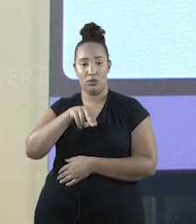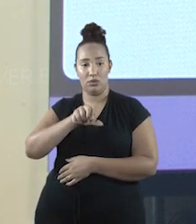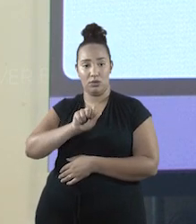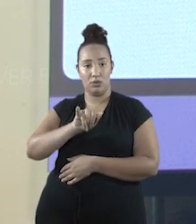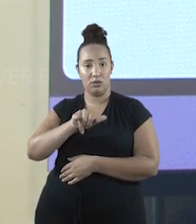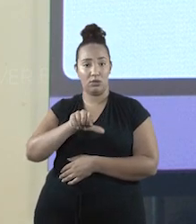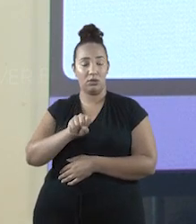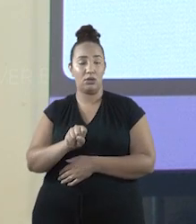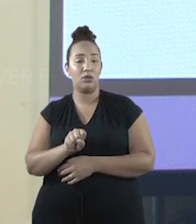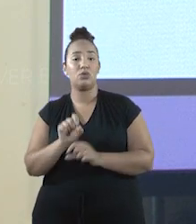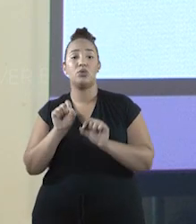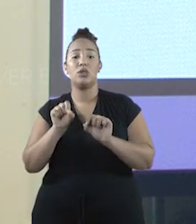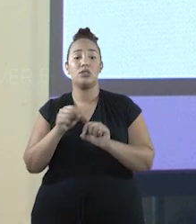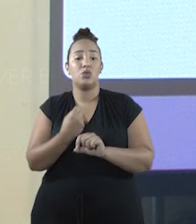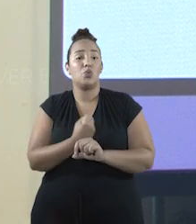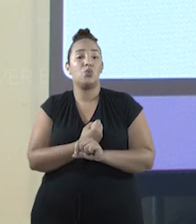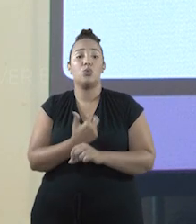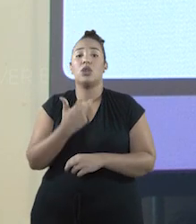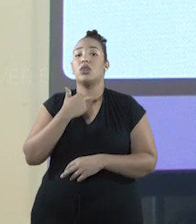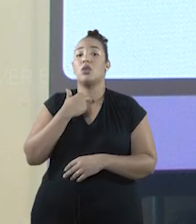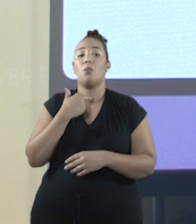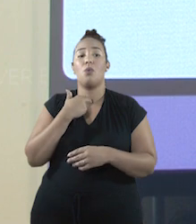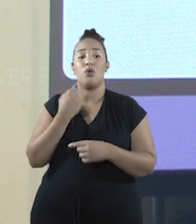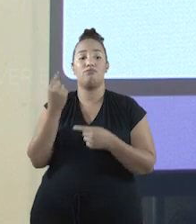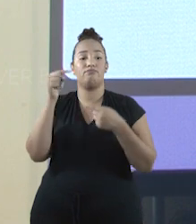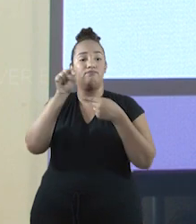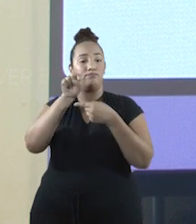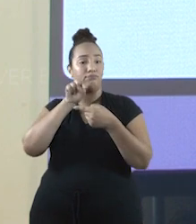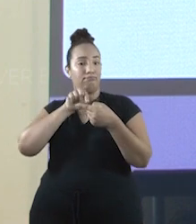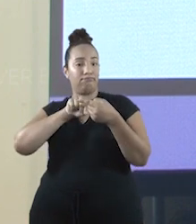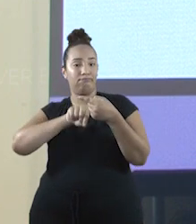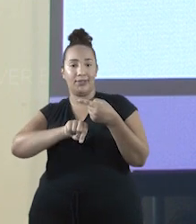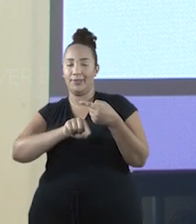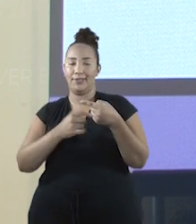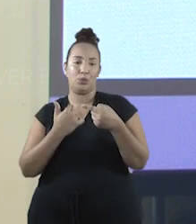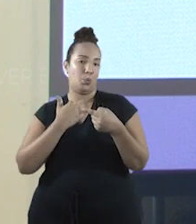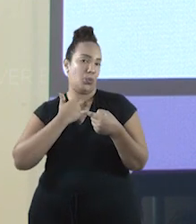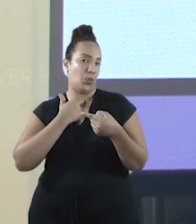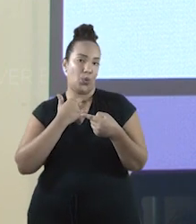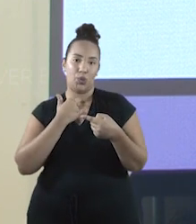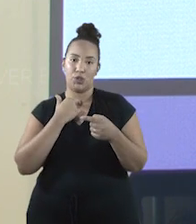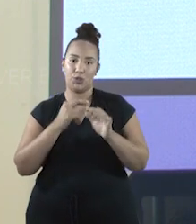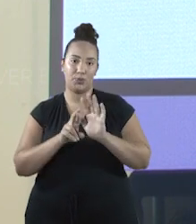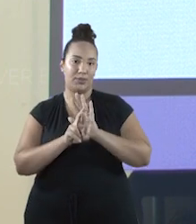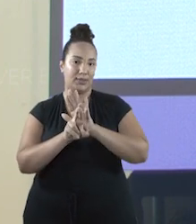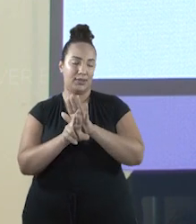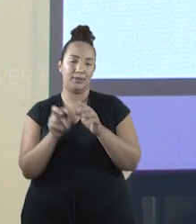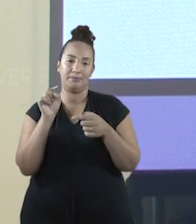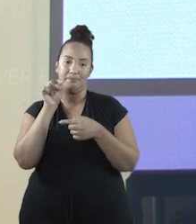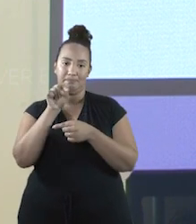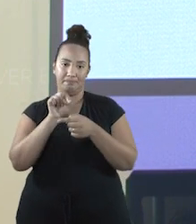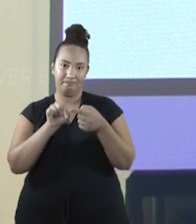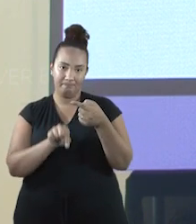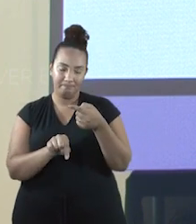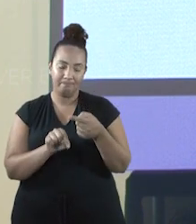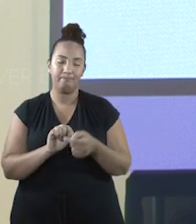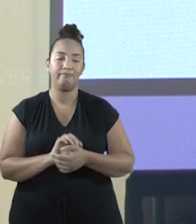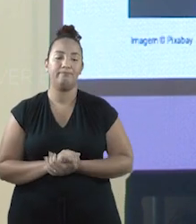na forma de razão. Em outras palavras, não existe fração que represente esses números.